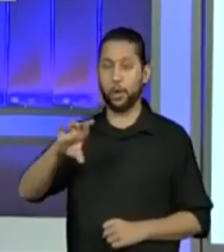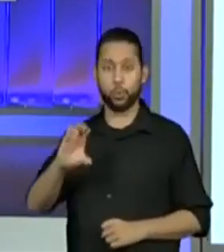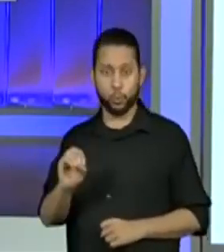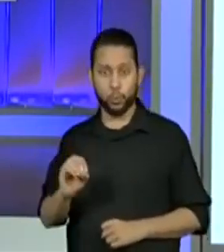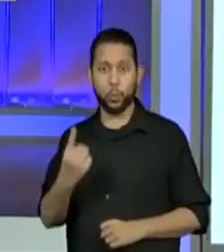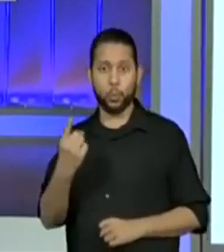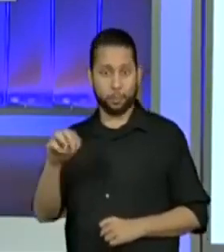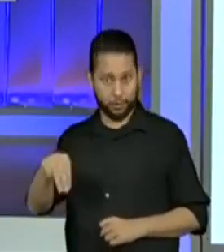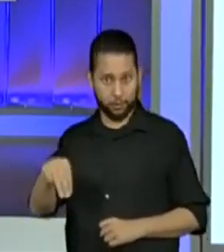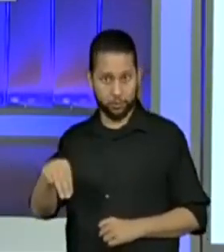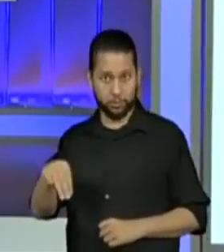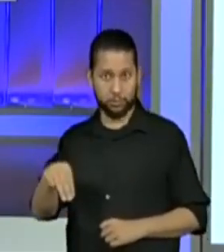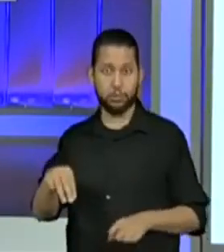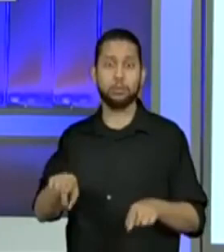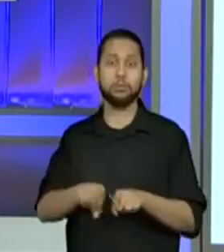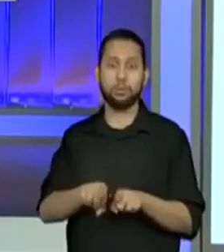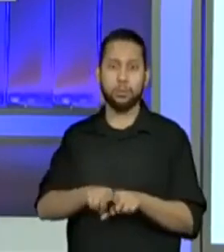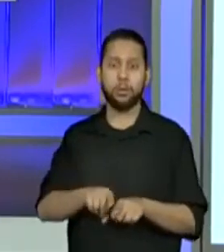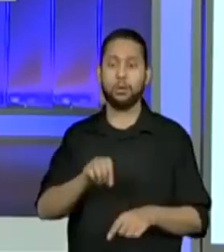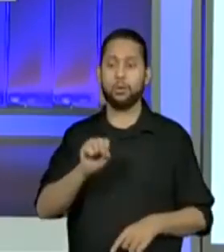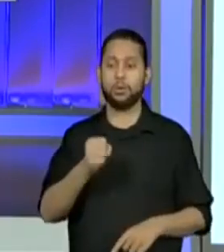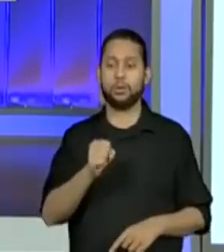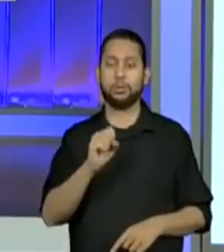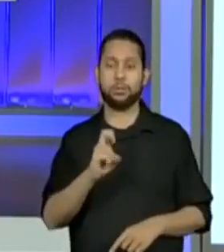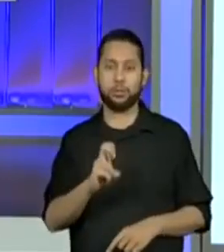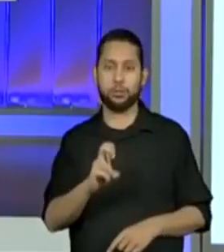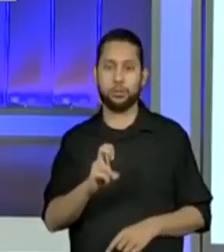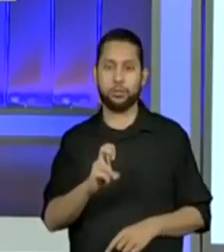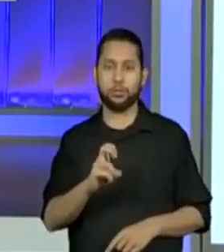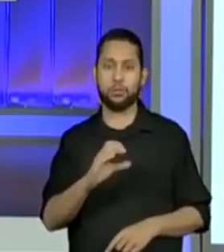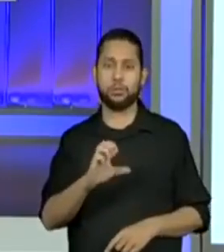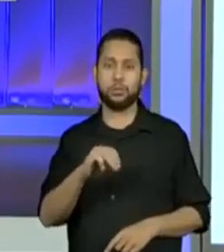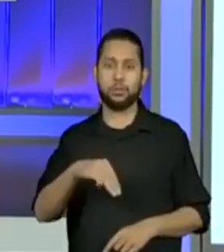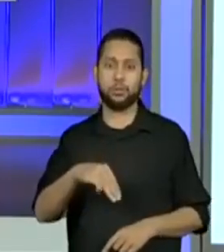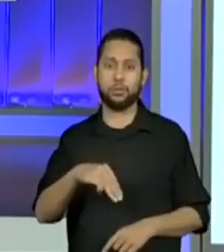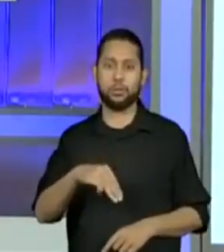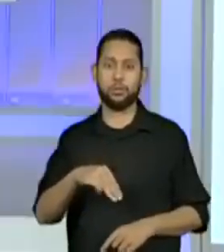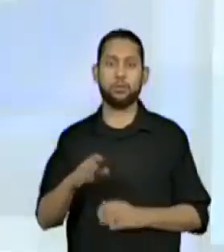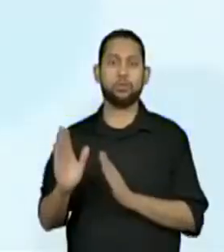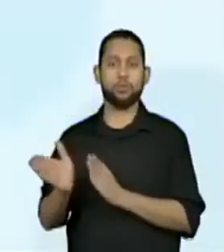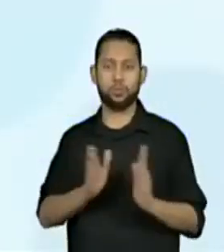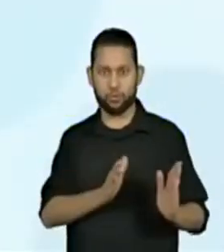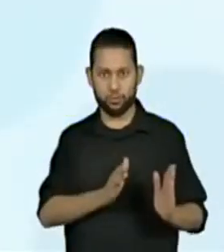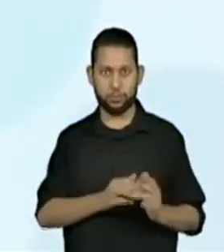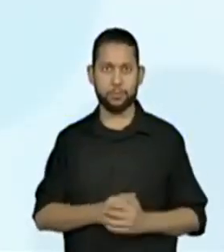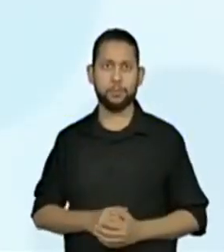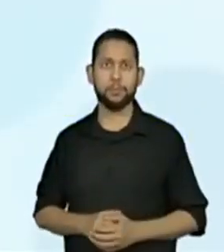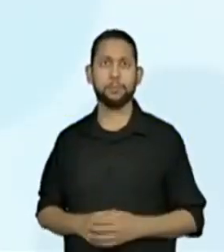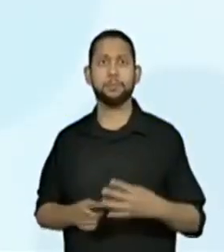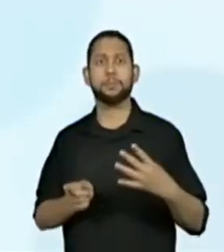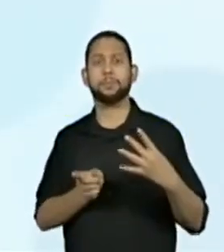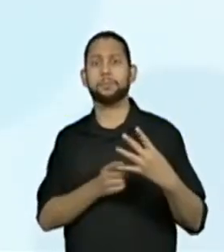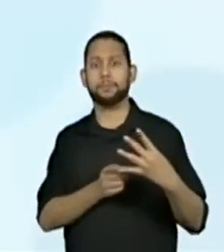Muito bem. Muito bem. E temos aí, por fim, na letra D.